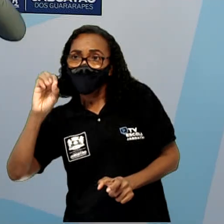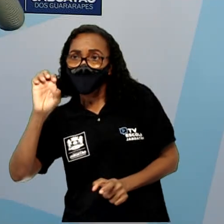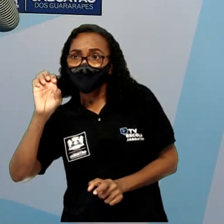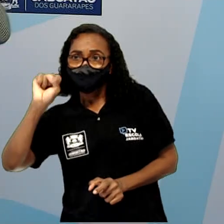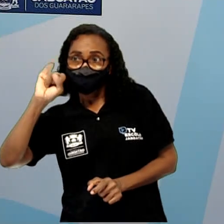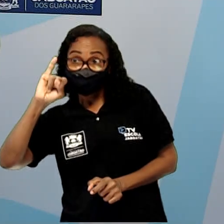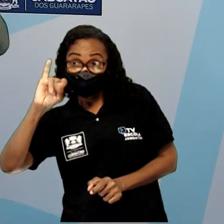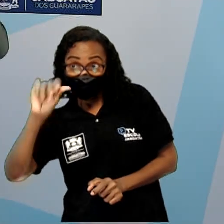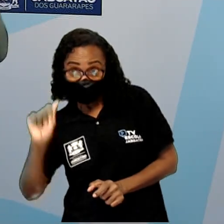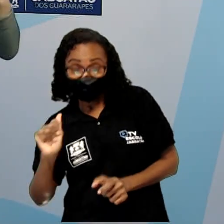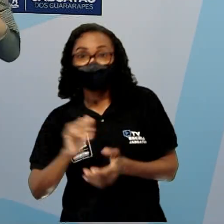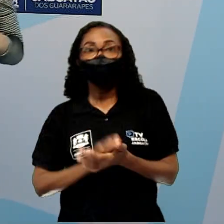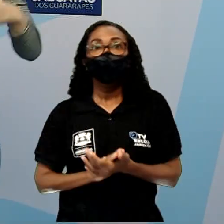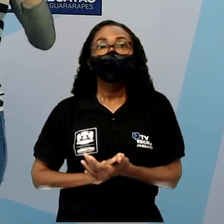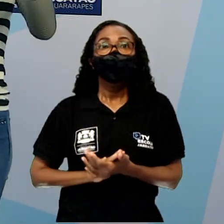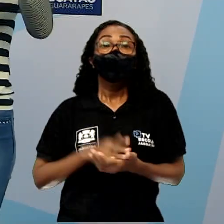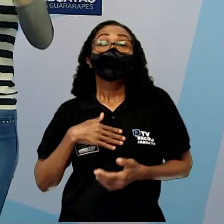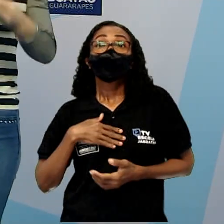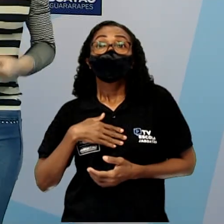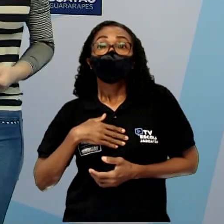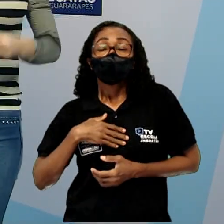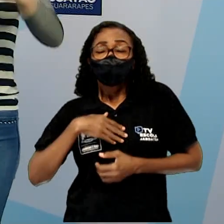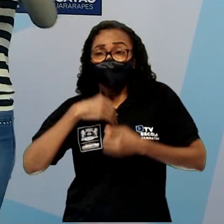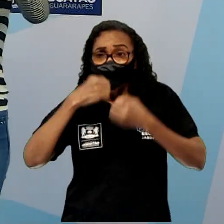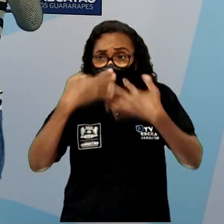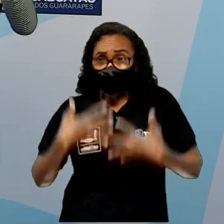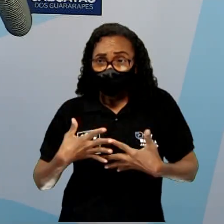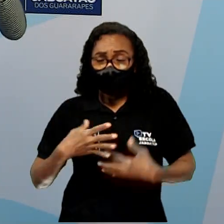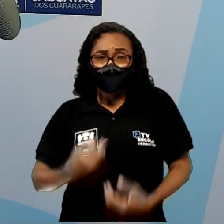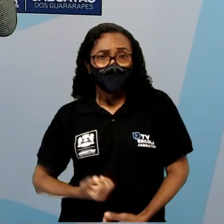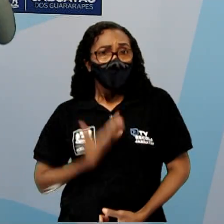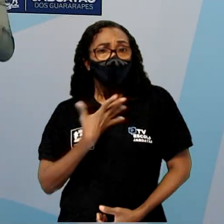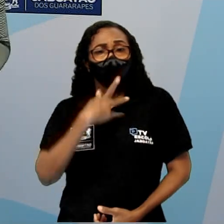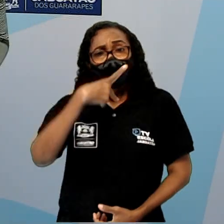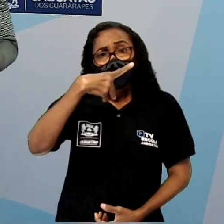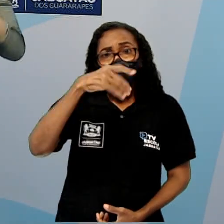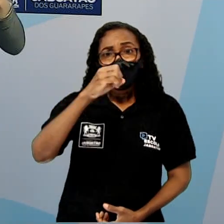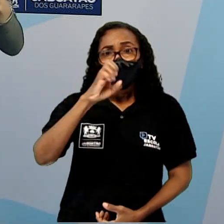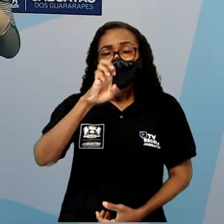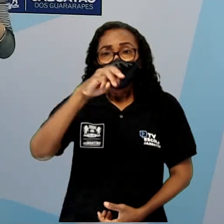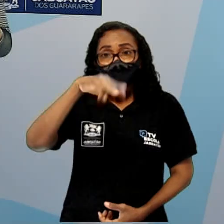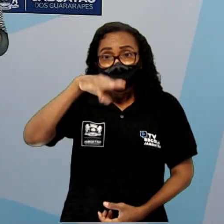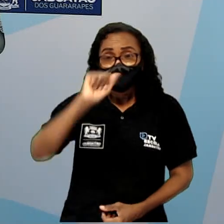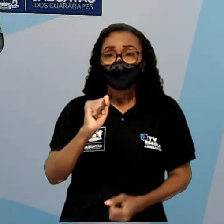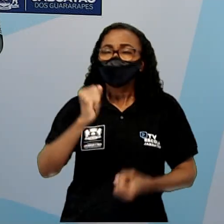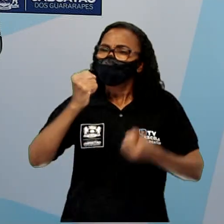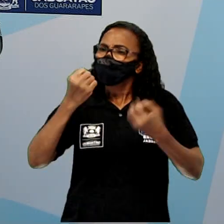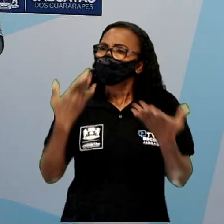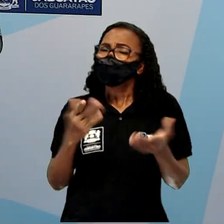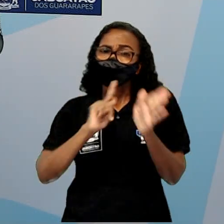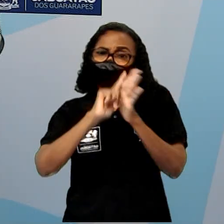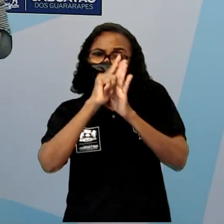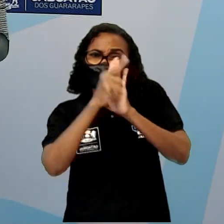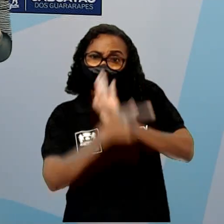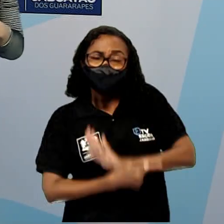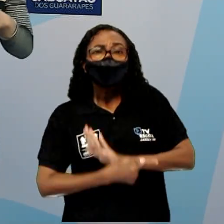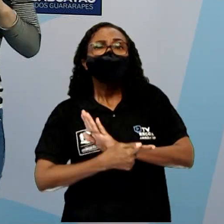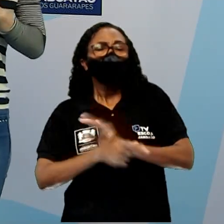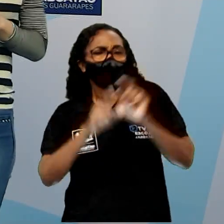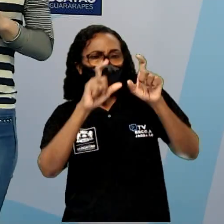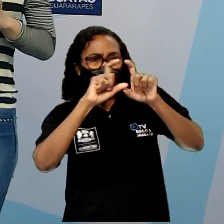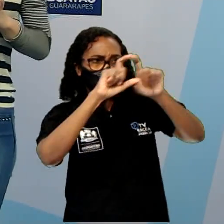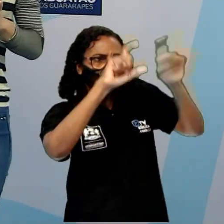poema, eu estou falando de um gênero textual, organizado em palavras, em versos, em estrofes.